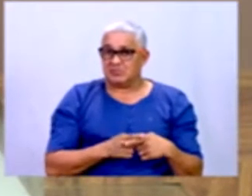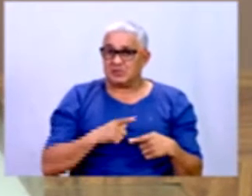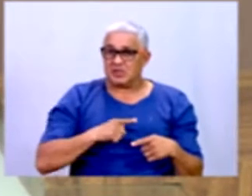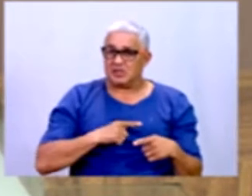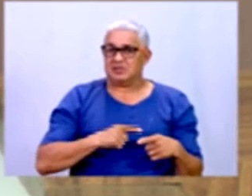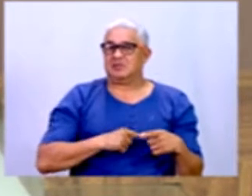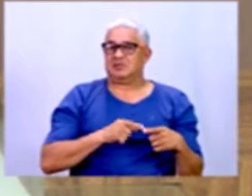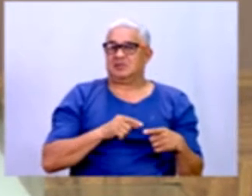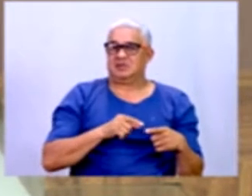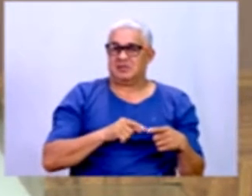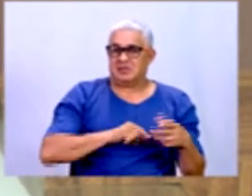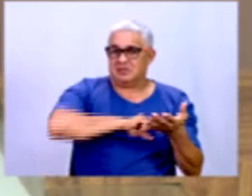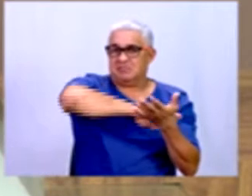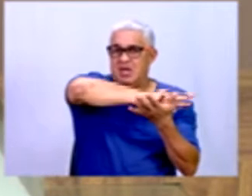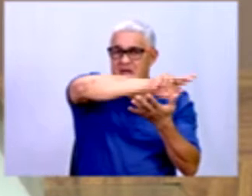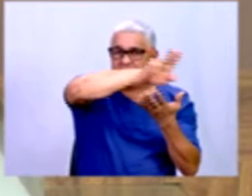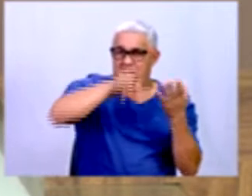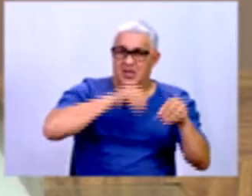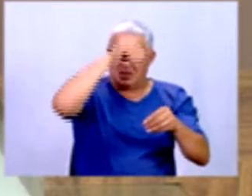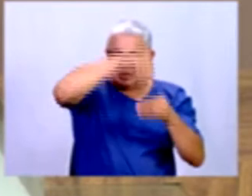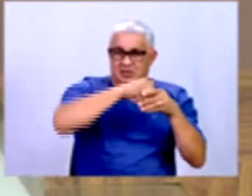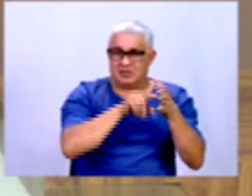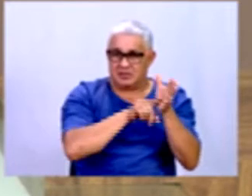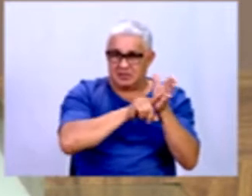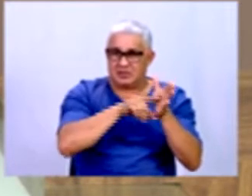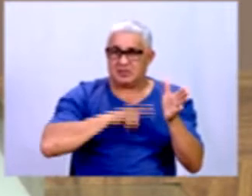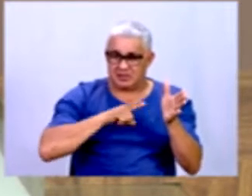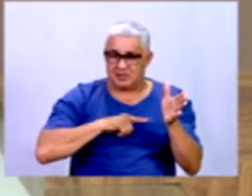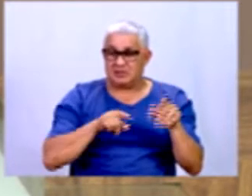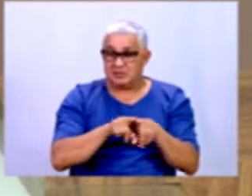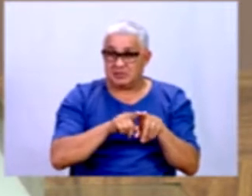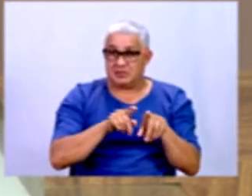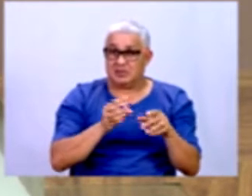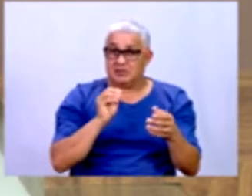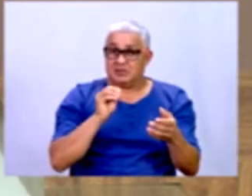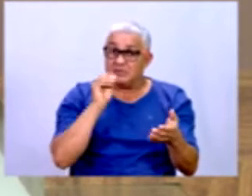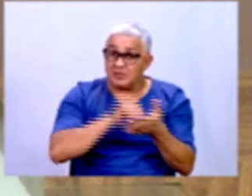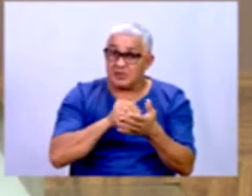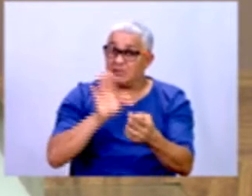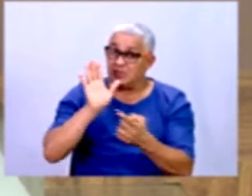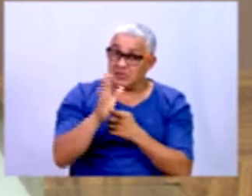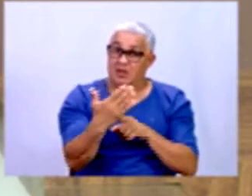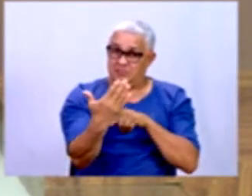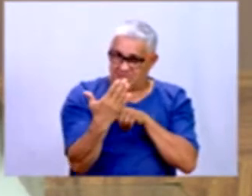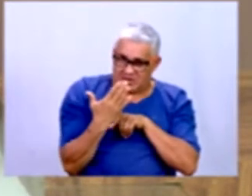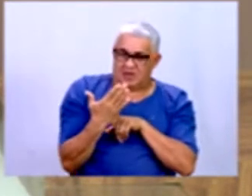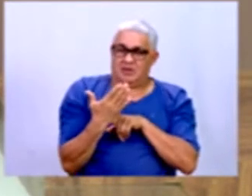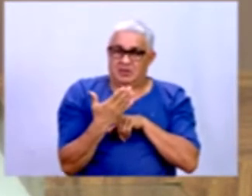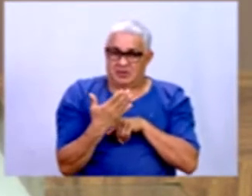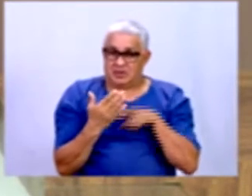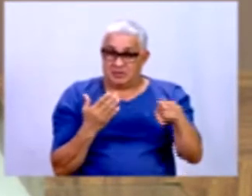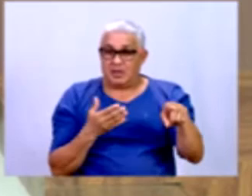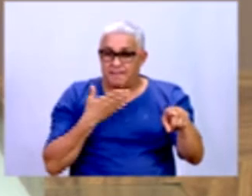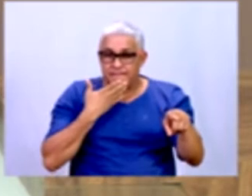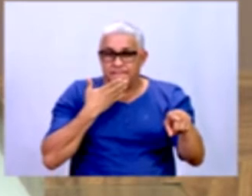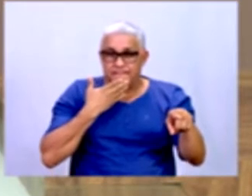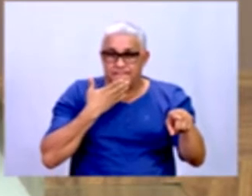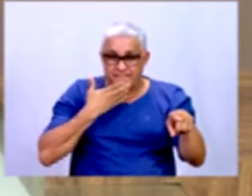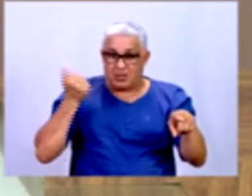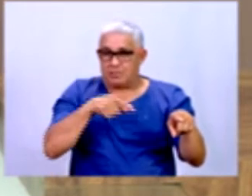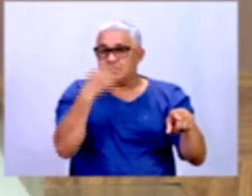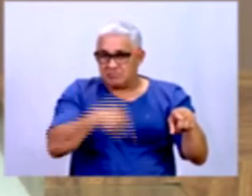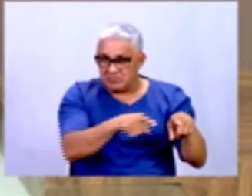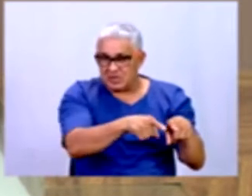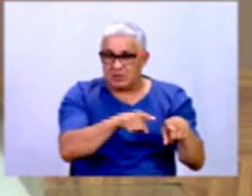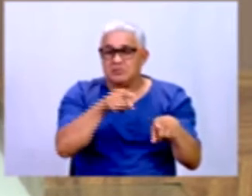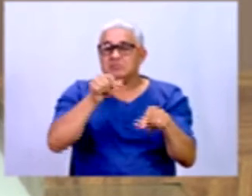outros elementos dentro daquela pesquisa que também tem uma aferição estatística que vai lhe mostrar, olha, esse elemento aqui deve ser melhorado, aquele outro tem que ser